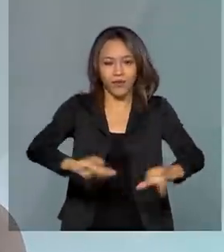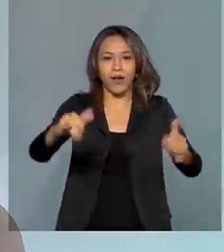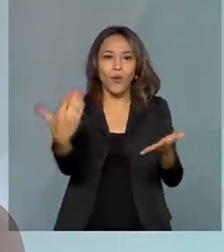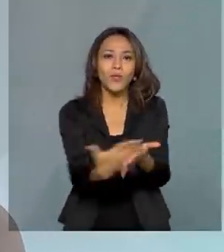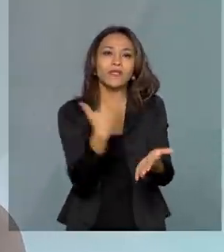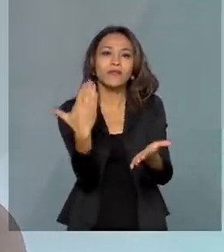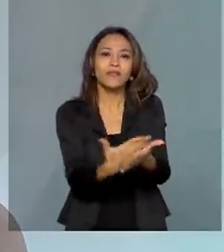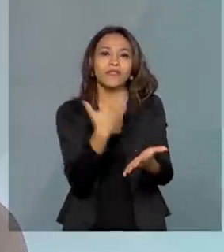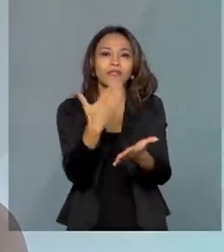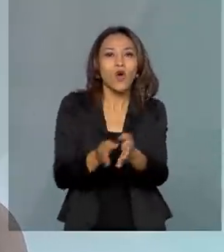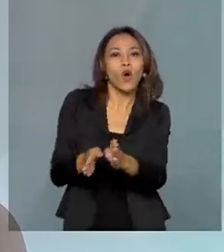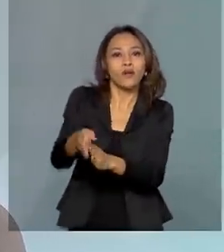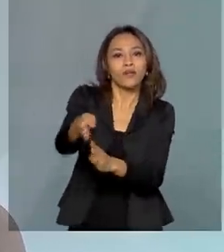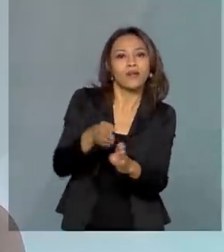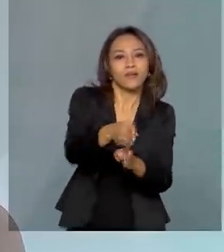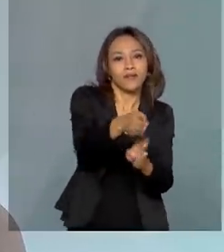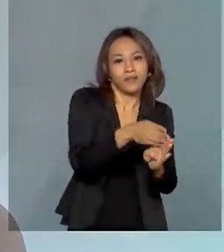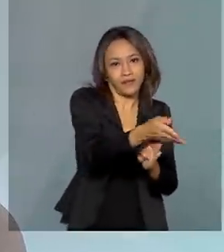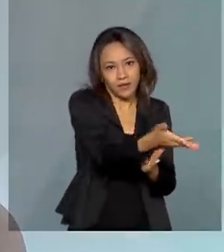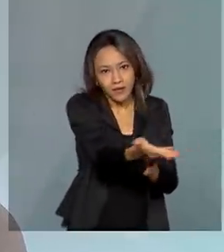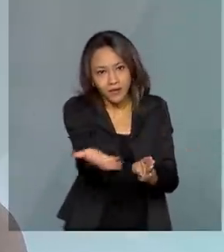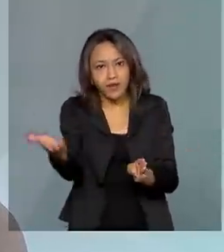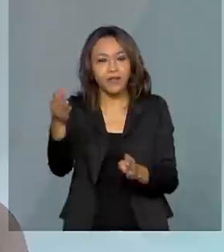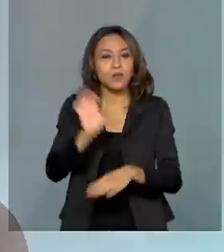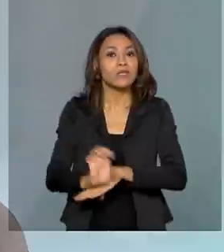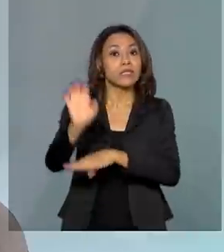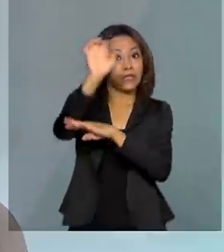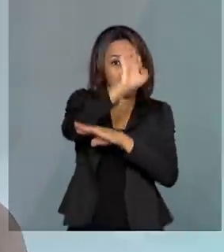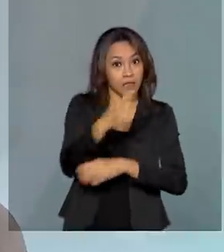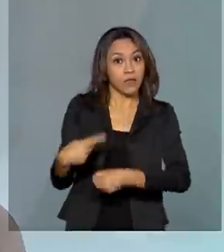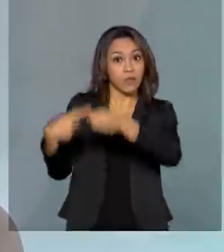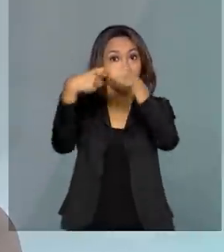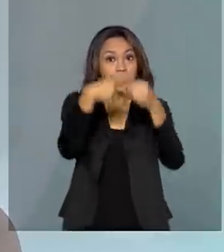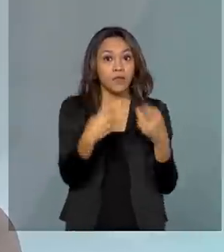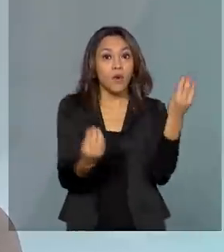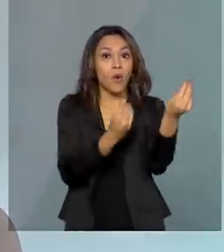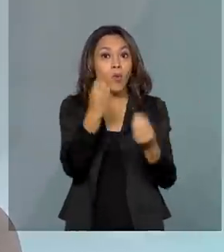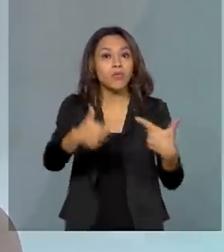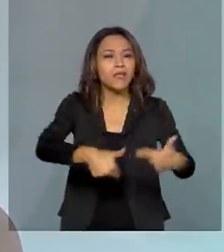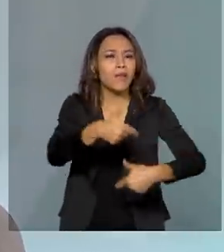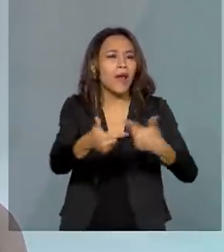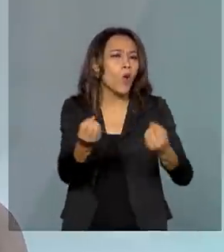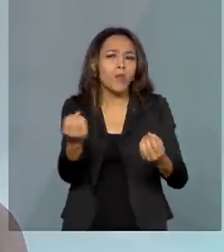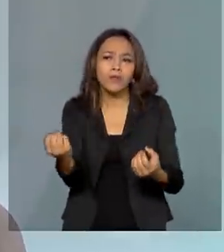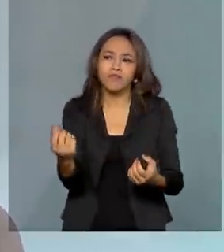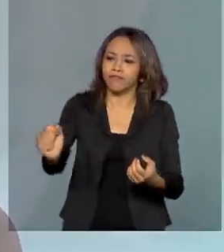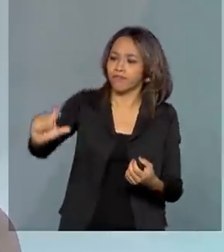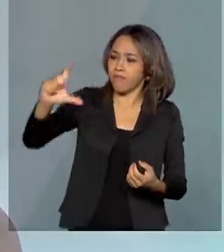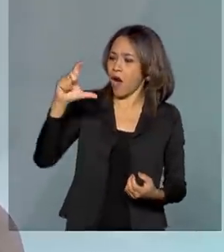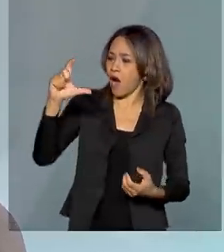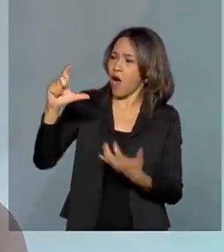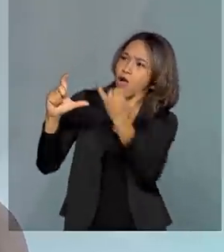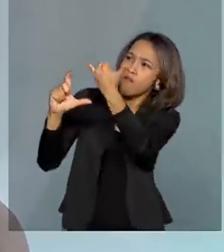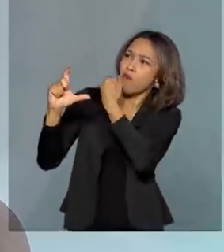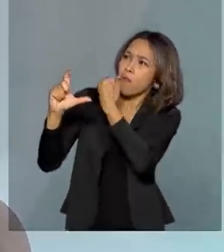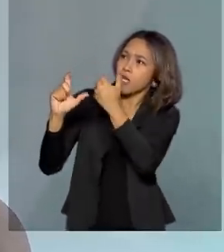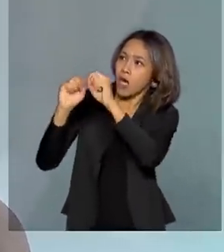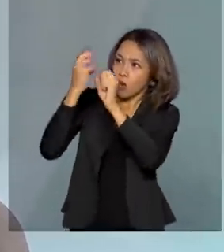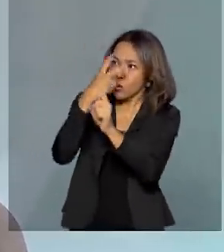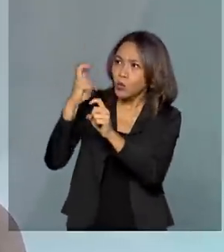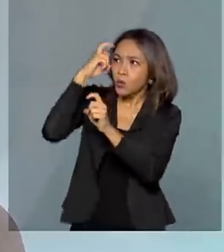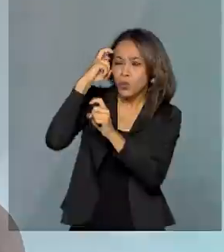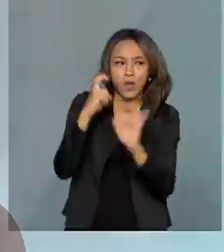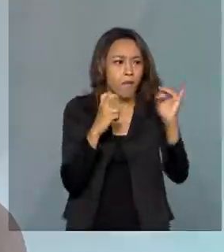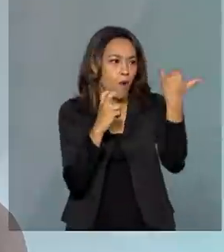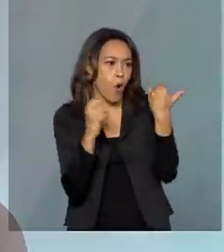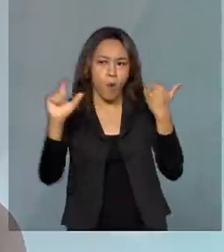atualizado, que vai auxiliar os estados e municípios a trabalhar a sinalização desses bens. Eu acho que a gente precisa investir cada vez